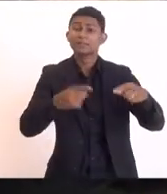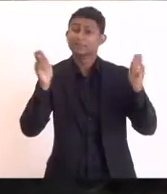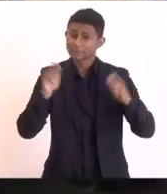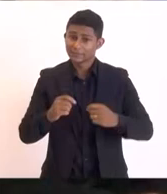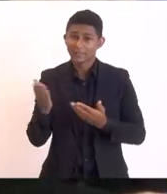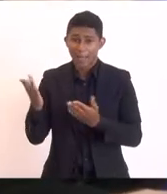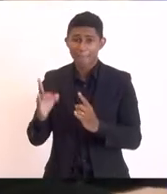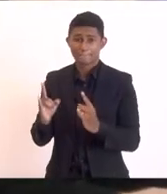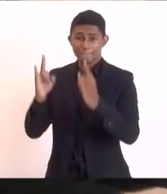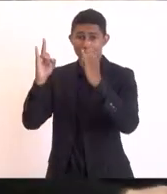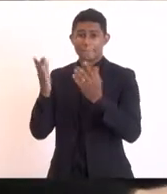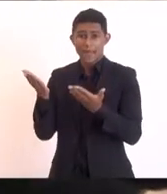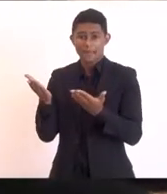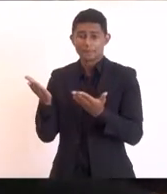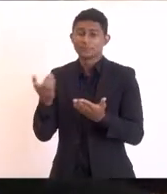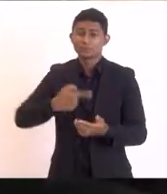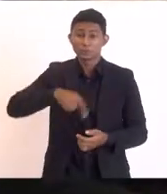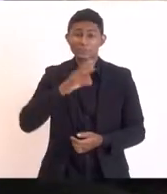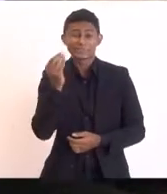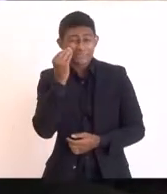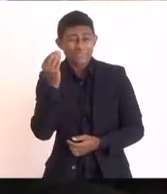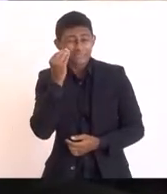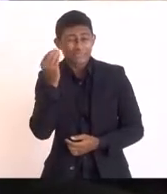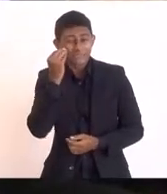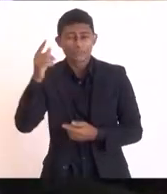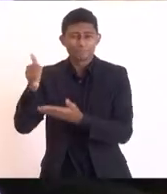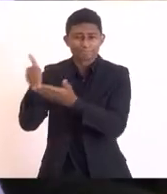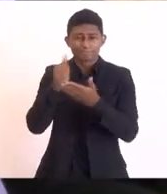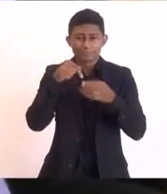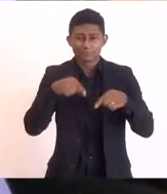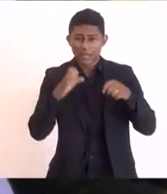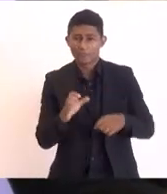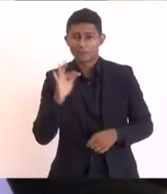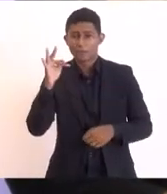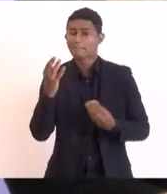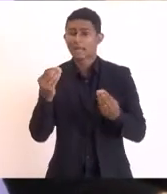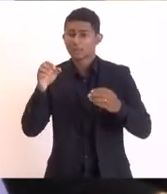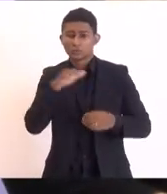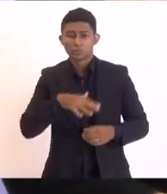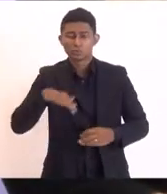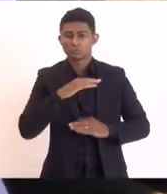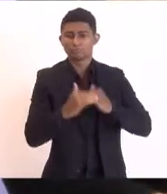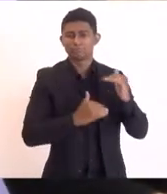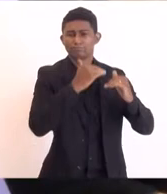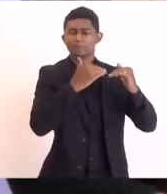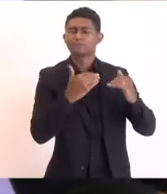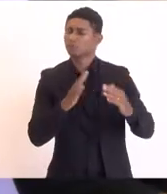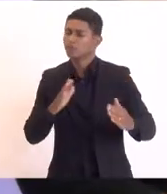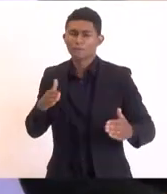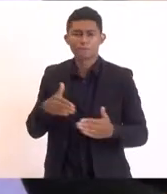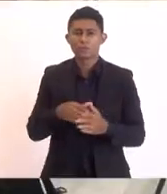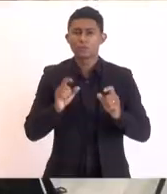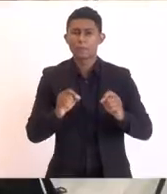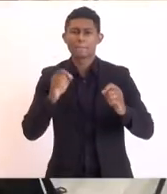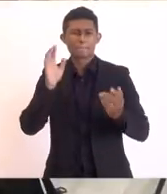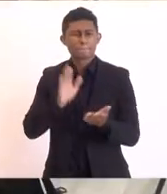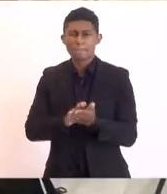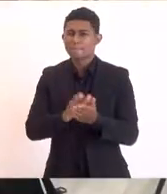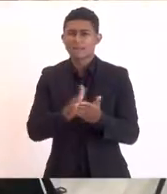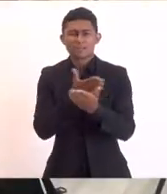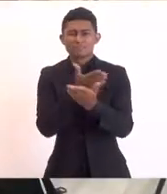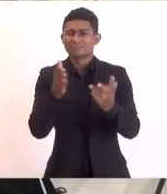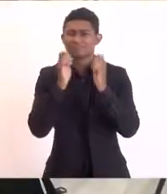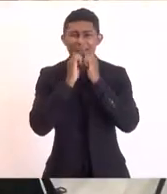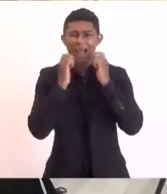isso que estamos tentando trazer para Cabo Frio para desenvolver a região para terminar parabenizar o André parabenizar a LEG